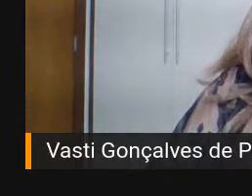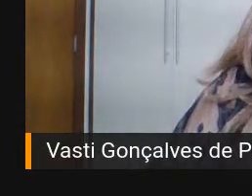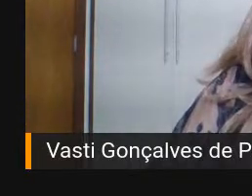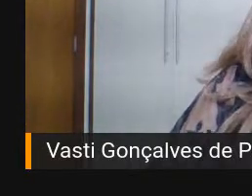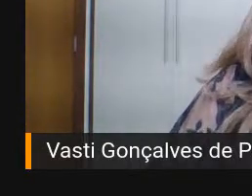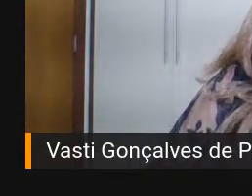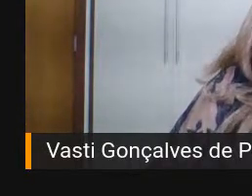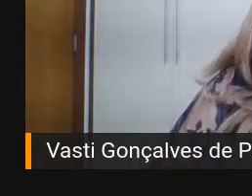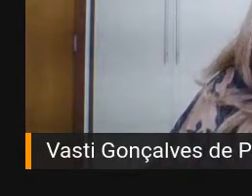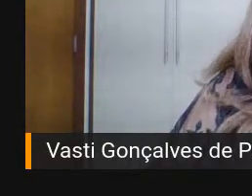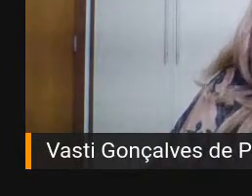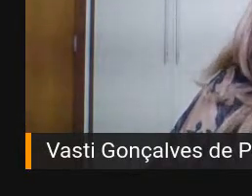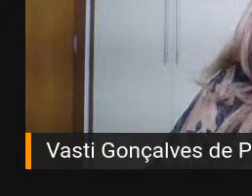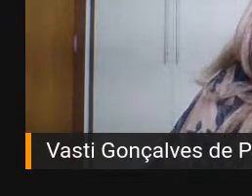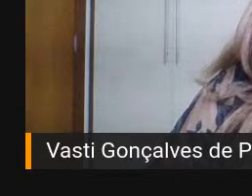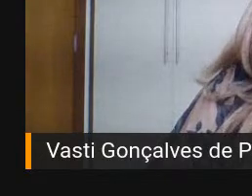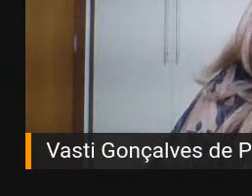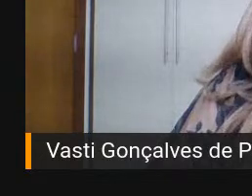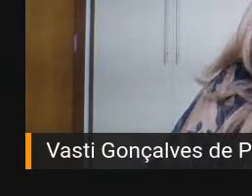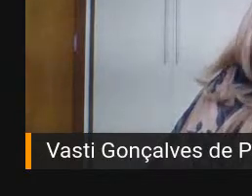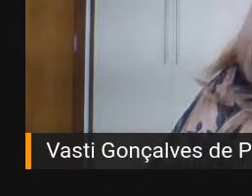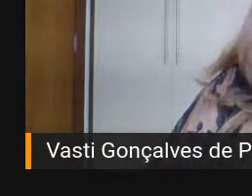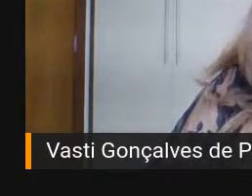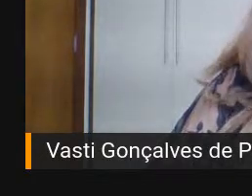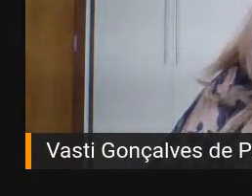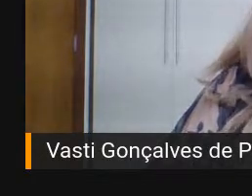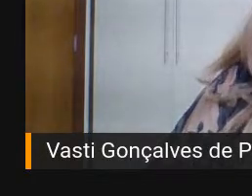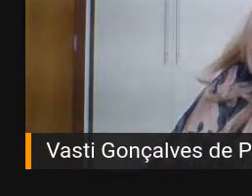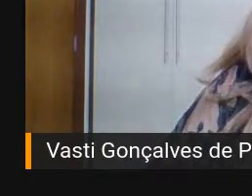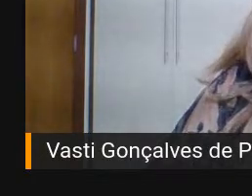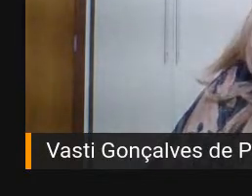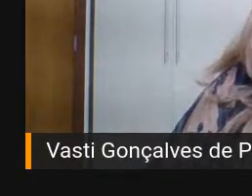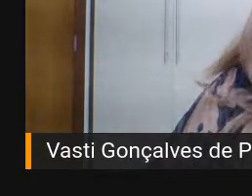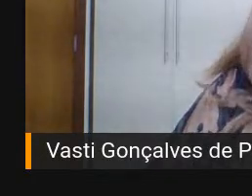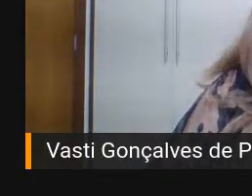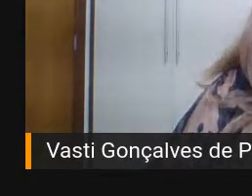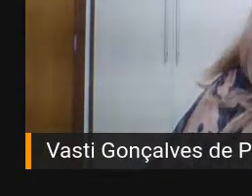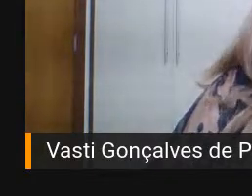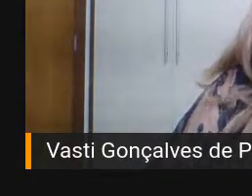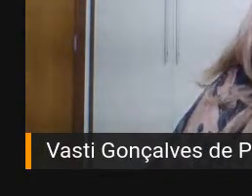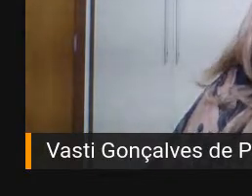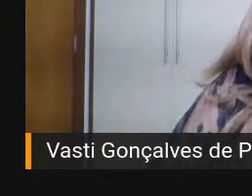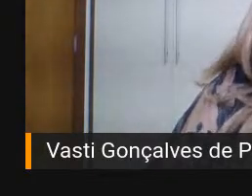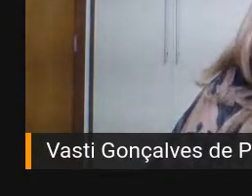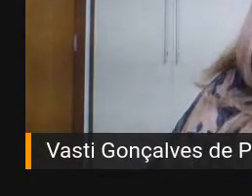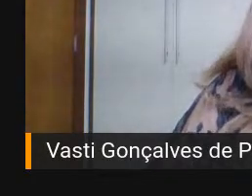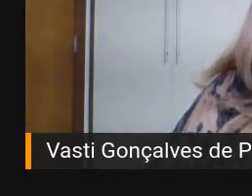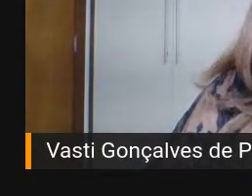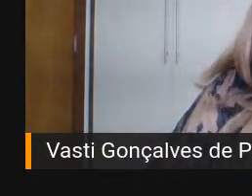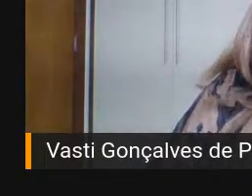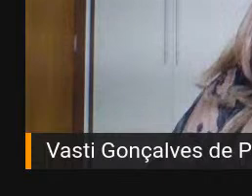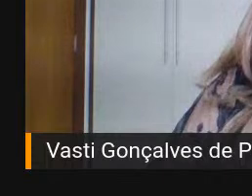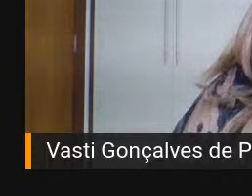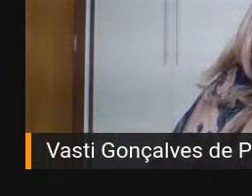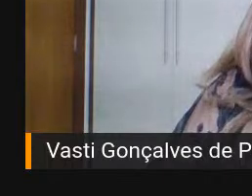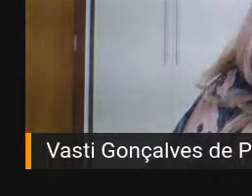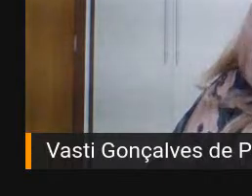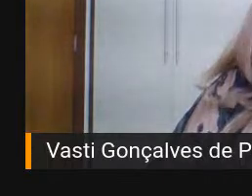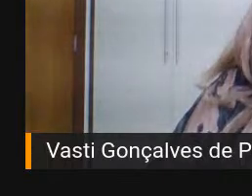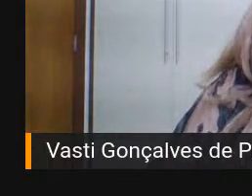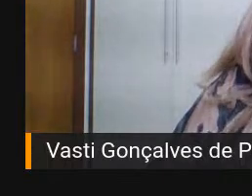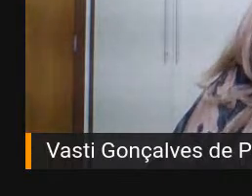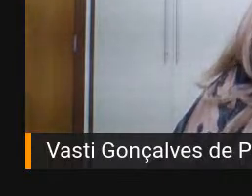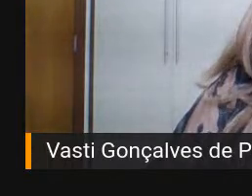Letrani. Com o tema Práticas Pedagógicas Inclusivas em Deficiência Visual, teremos a professora